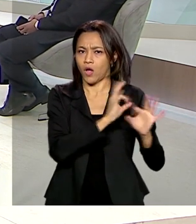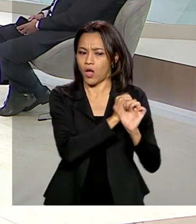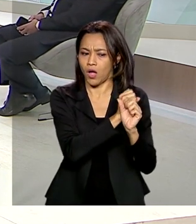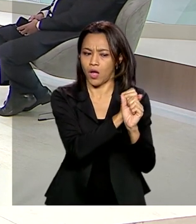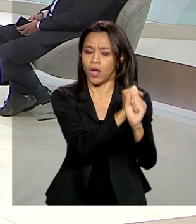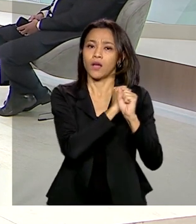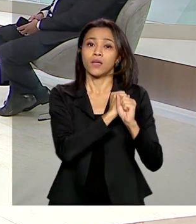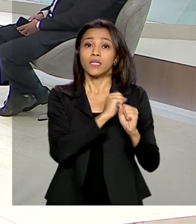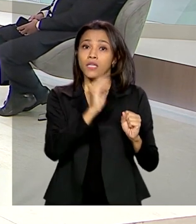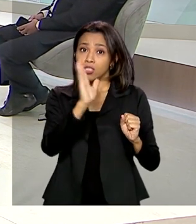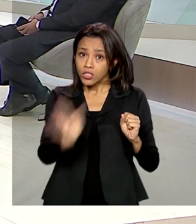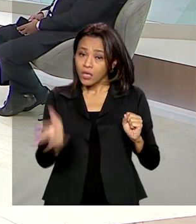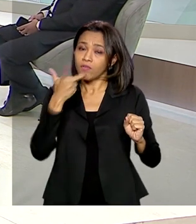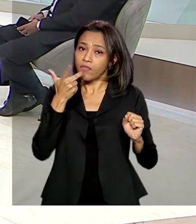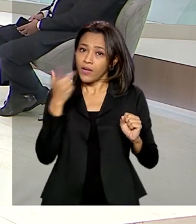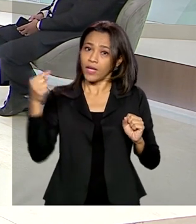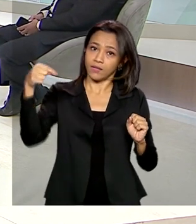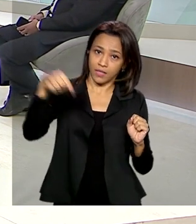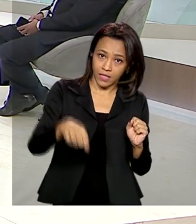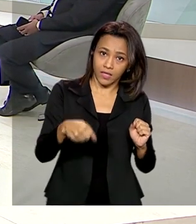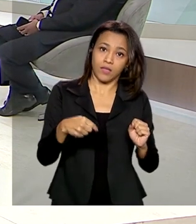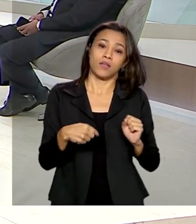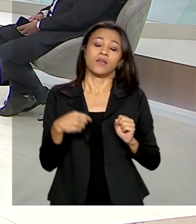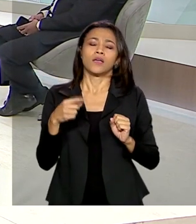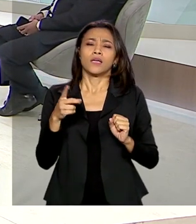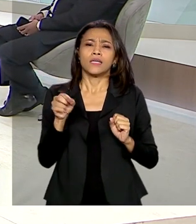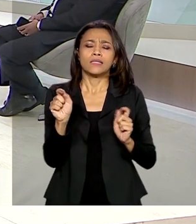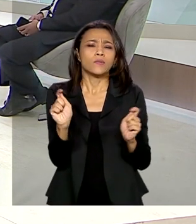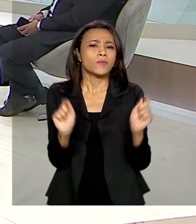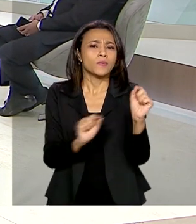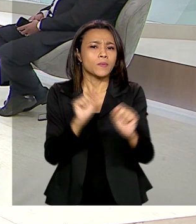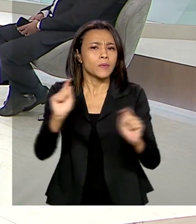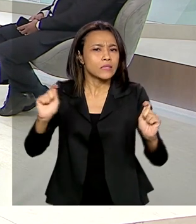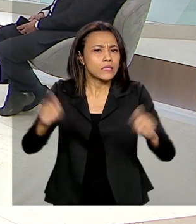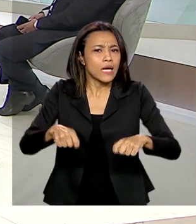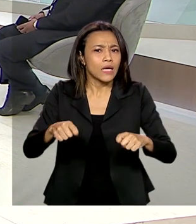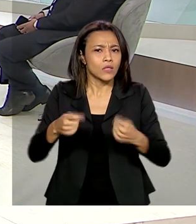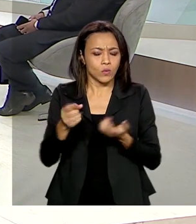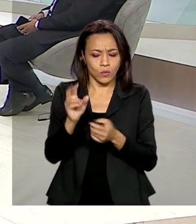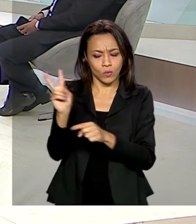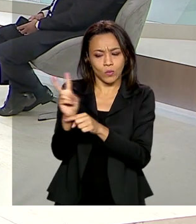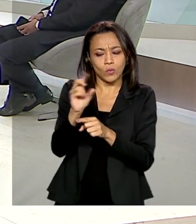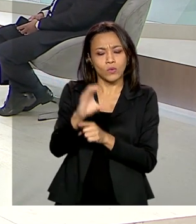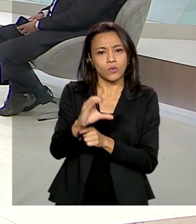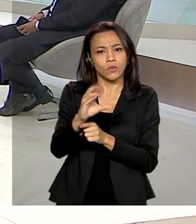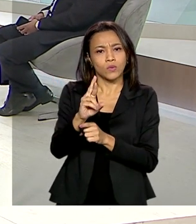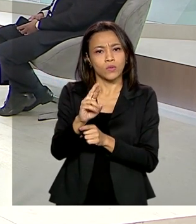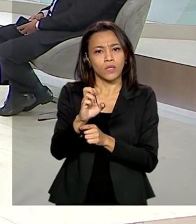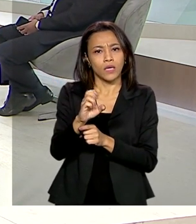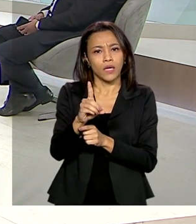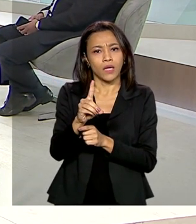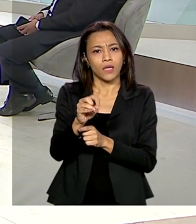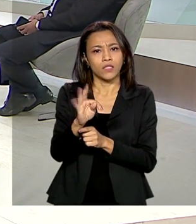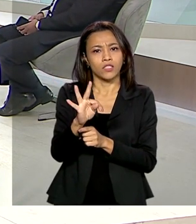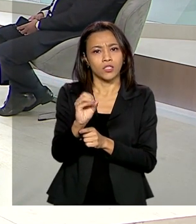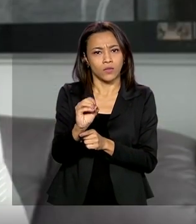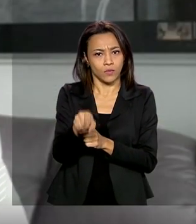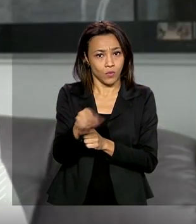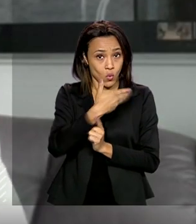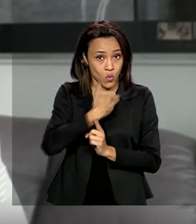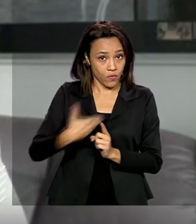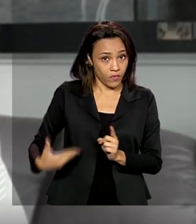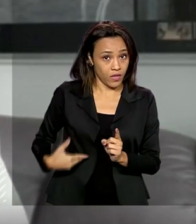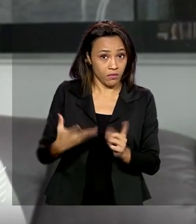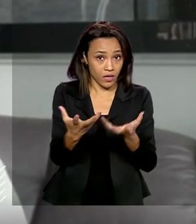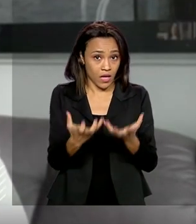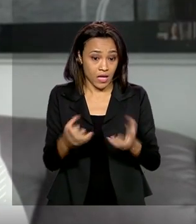simplificação que já foi mencionada pelo William e também nessa possibilidade dos créditos que, no final, o governo espera que esse regime fique mais